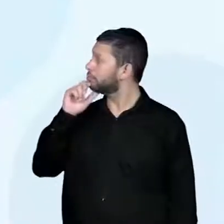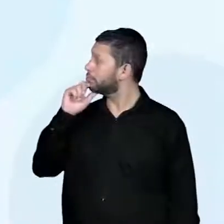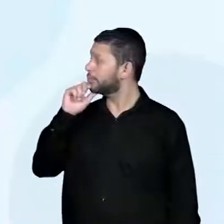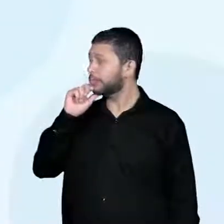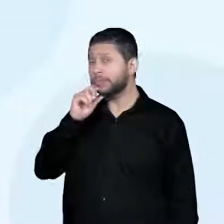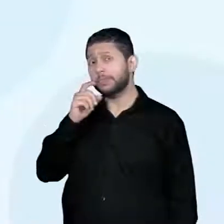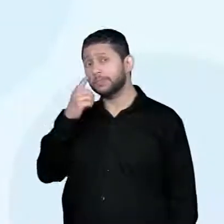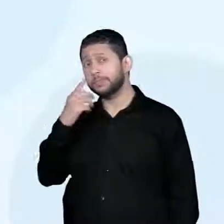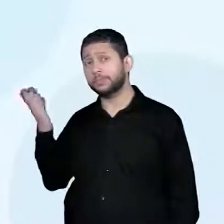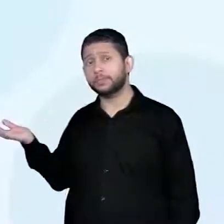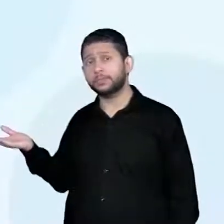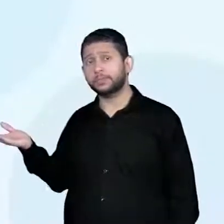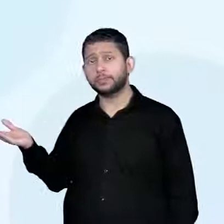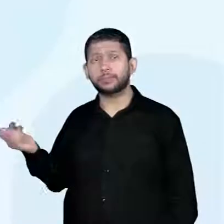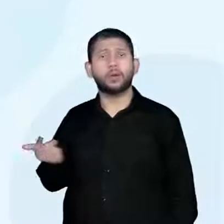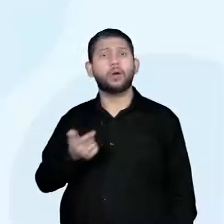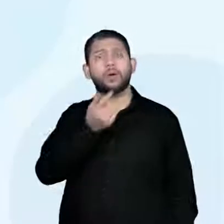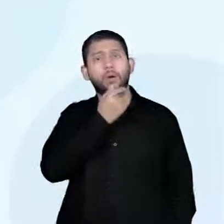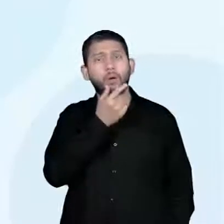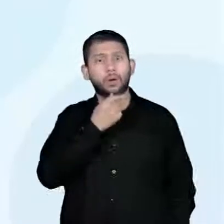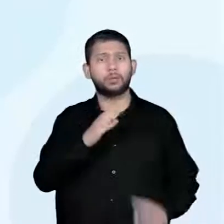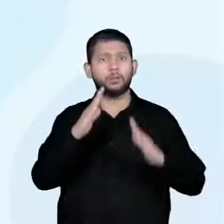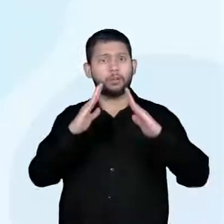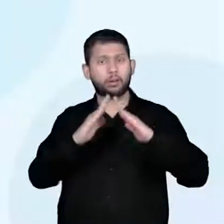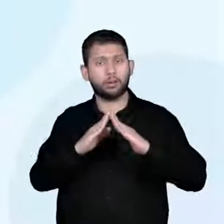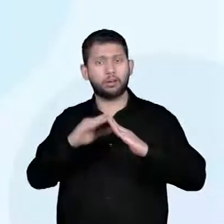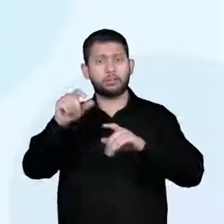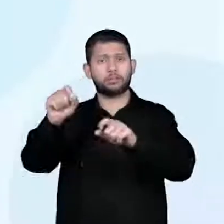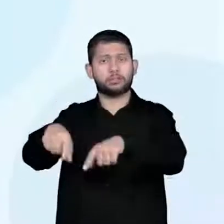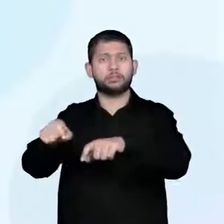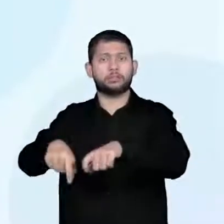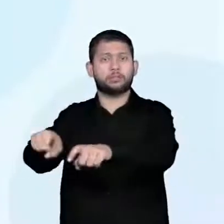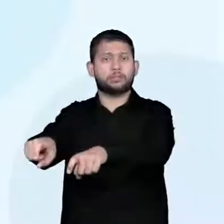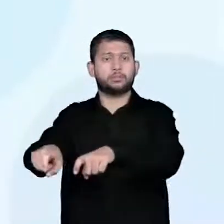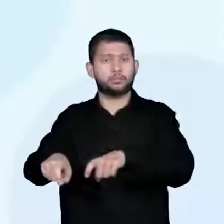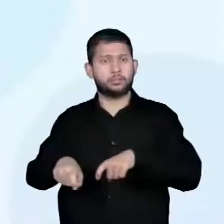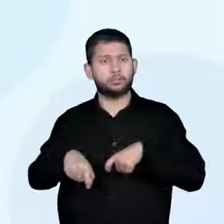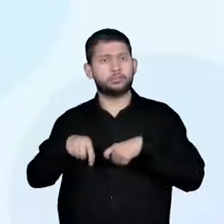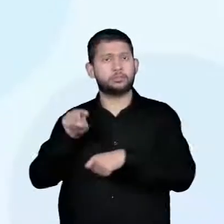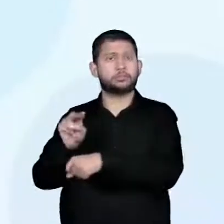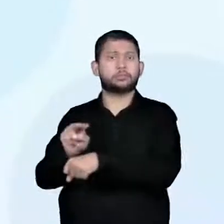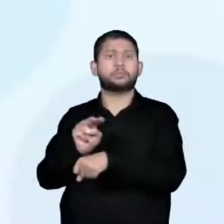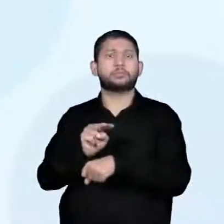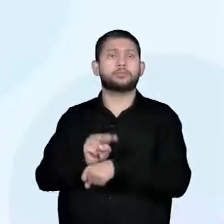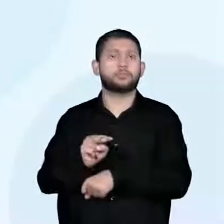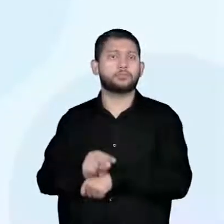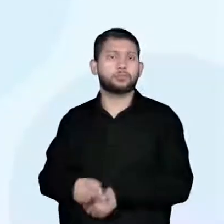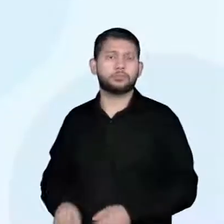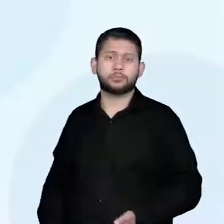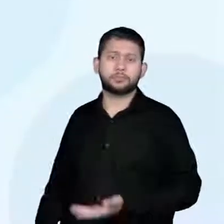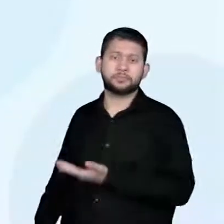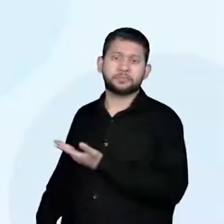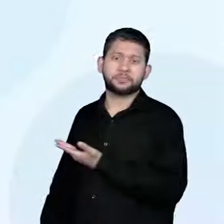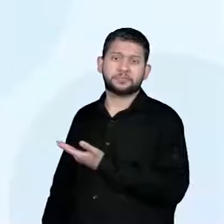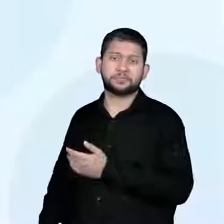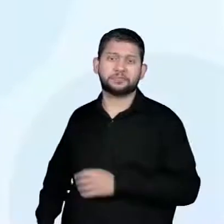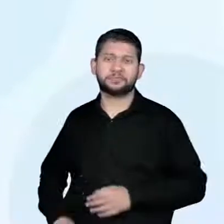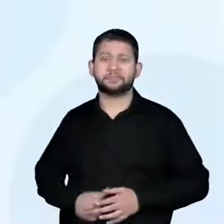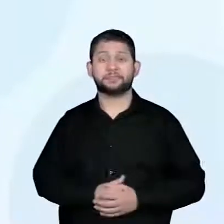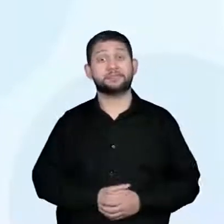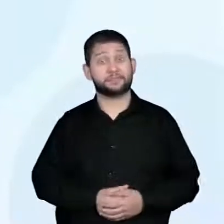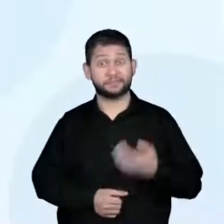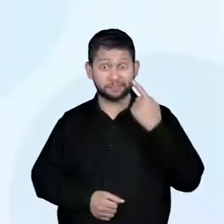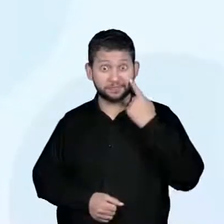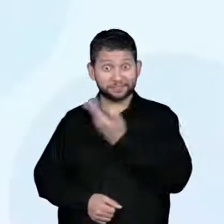imagem de um homem plantando, fazendo a sua agricultura, plantando aquilo que ele vai colher. Então, a gente